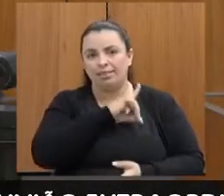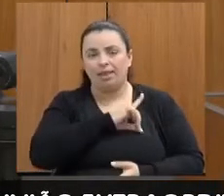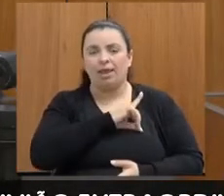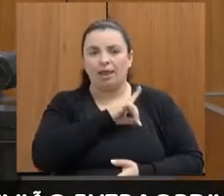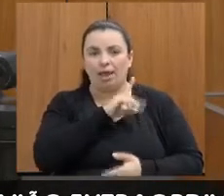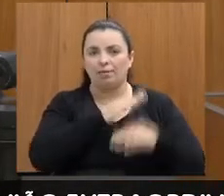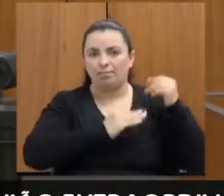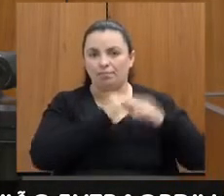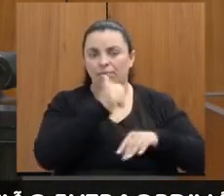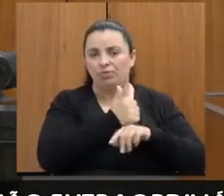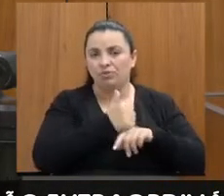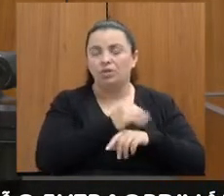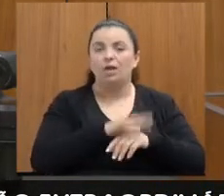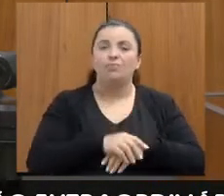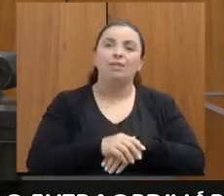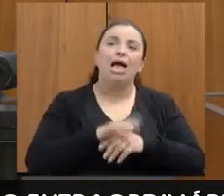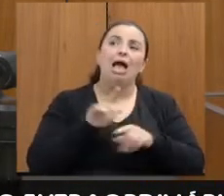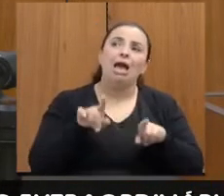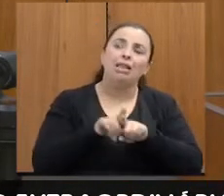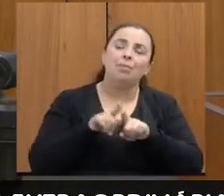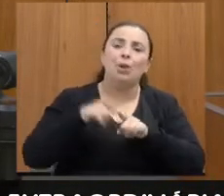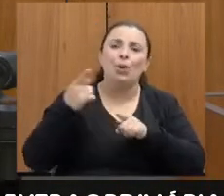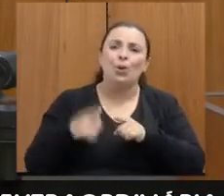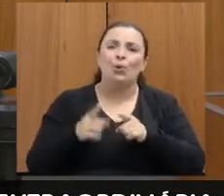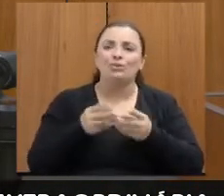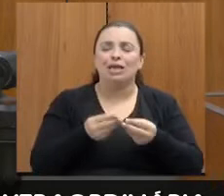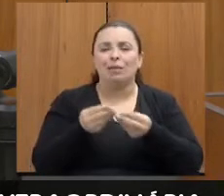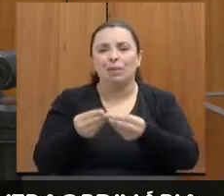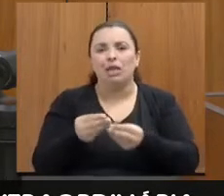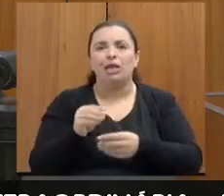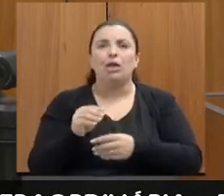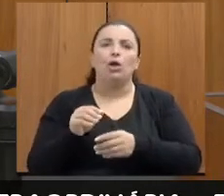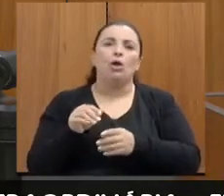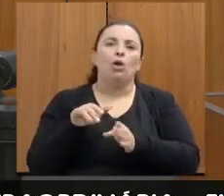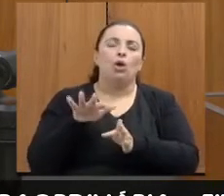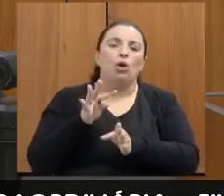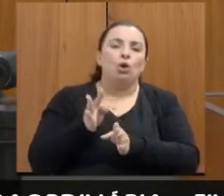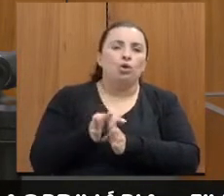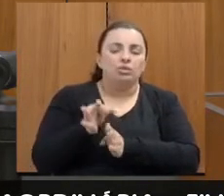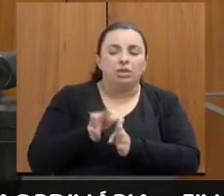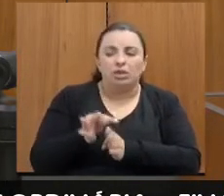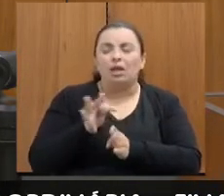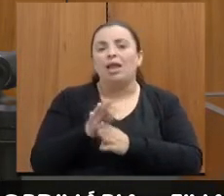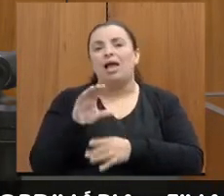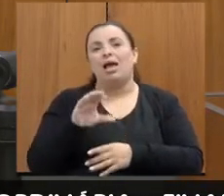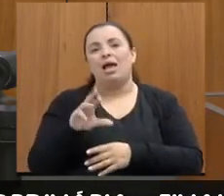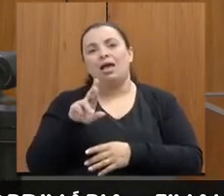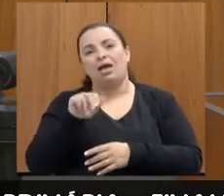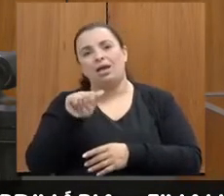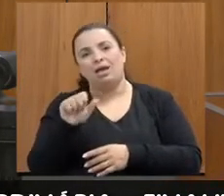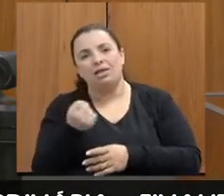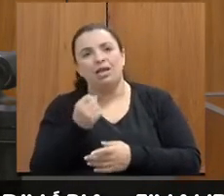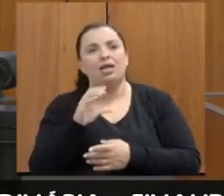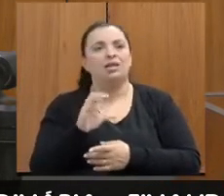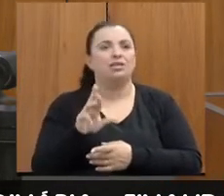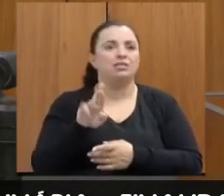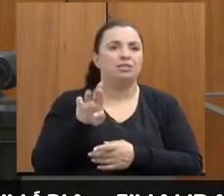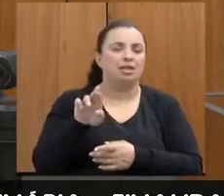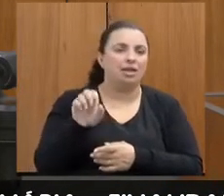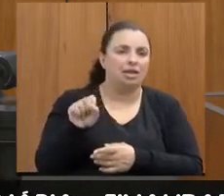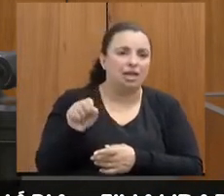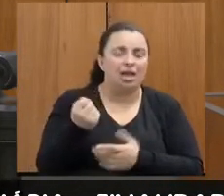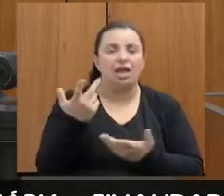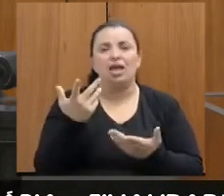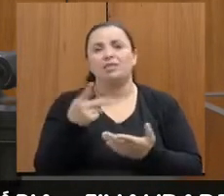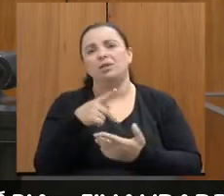conselho tutelar, CRAS, CREAS, maternidade, se for no caso da agressão, PVD,